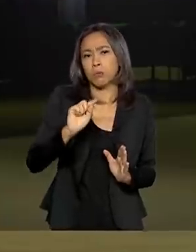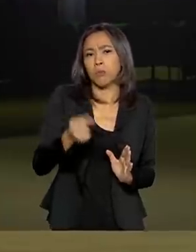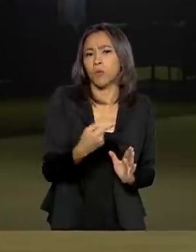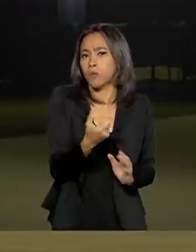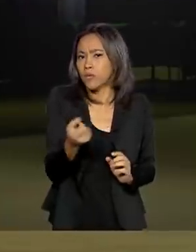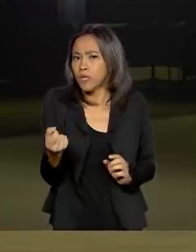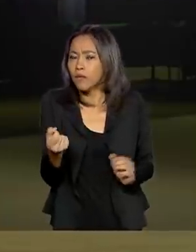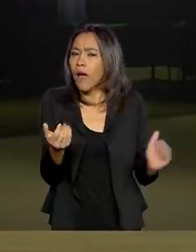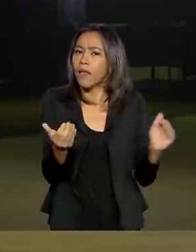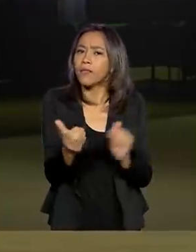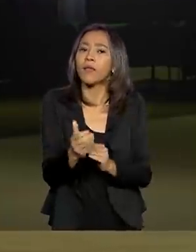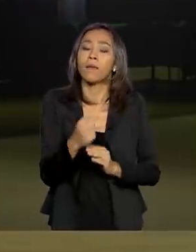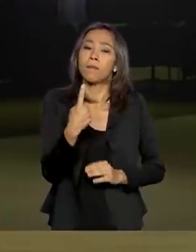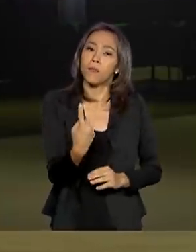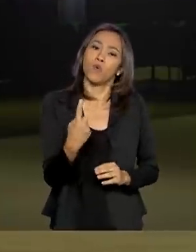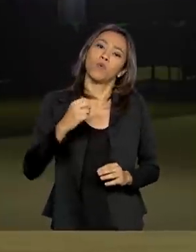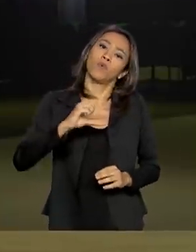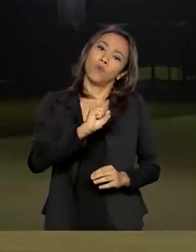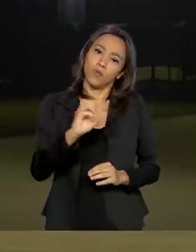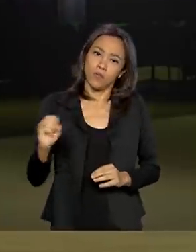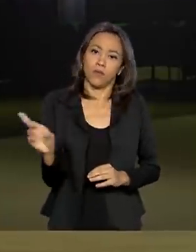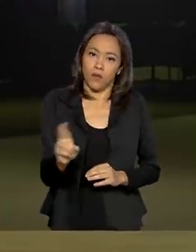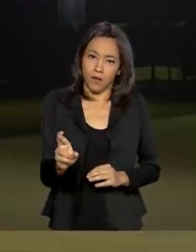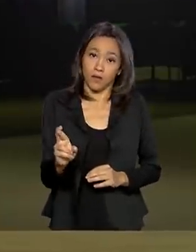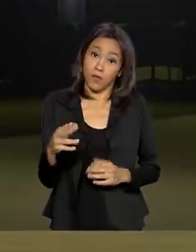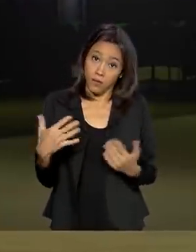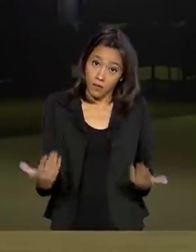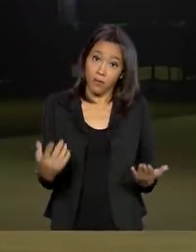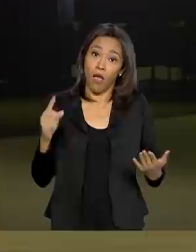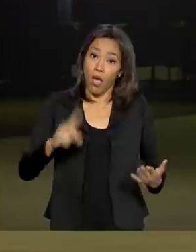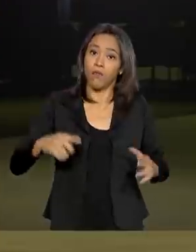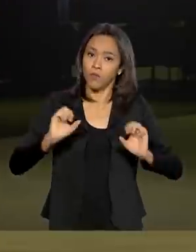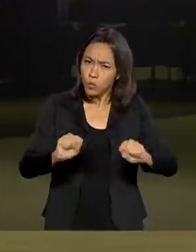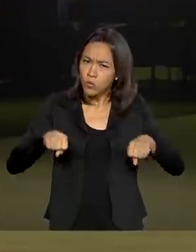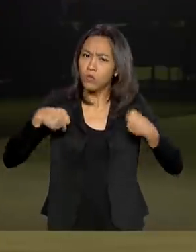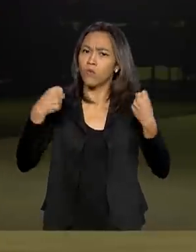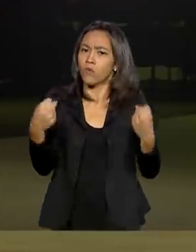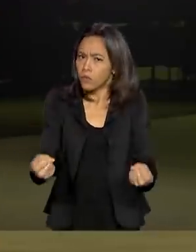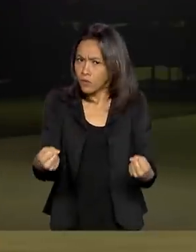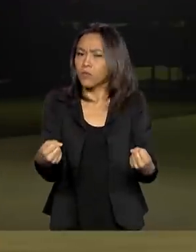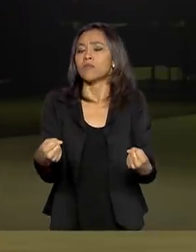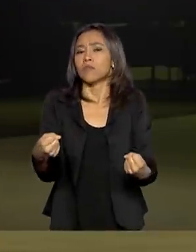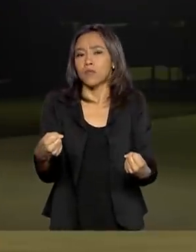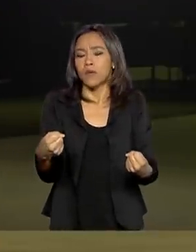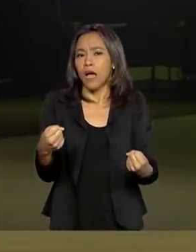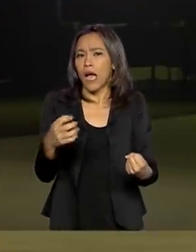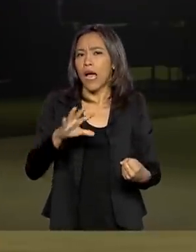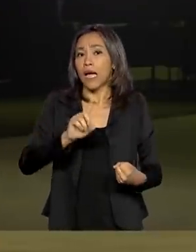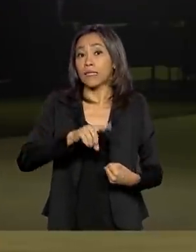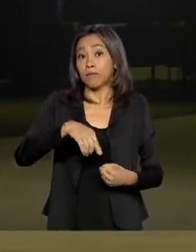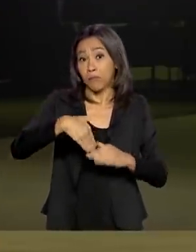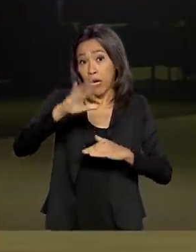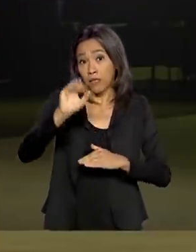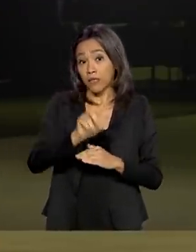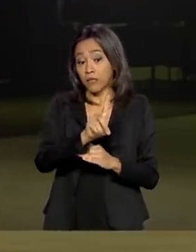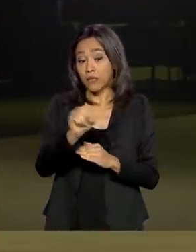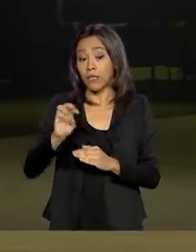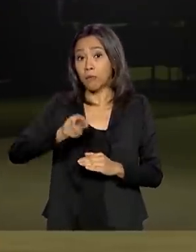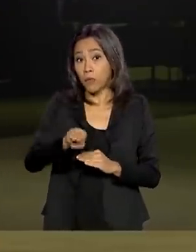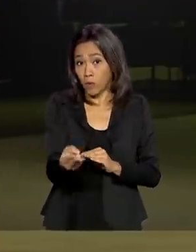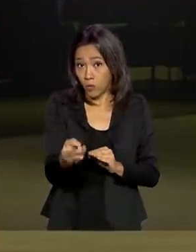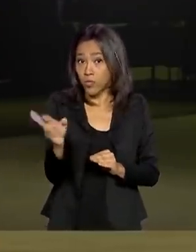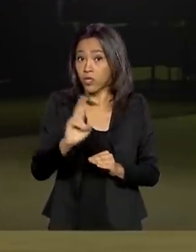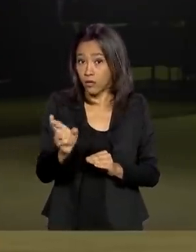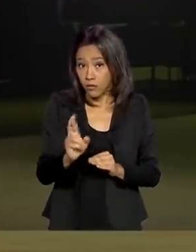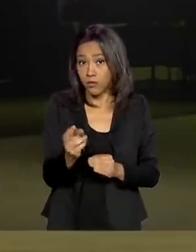.200 a R 1.800. Então, isso é um esforço superior a R 100 bilhões, que chegará com